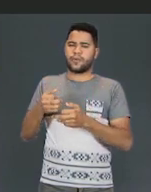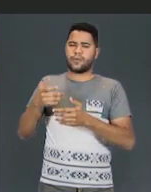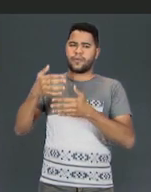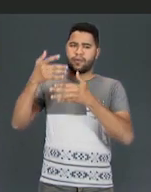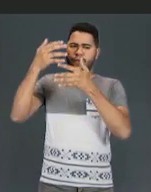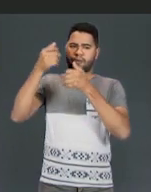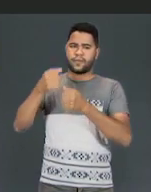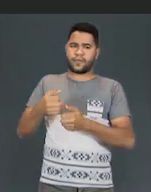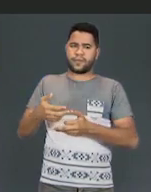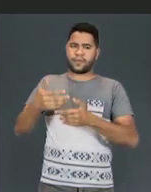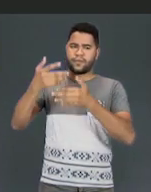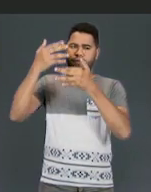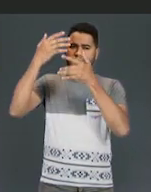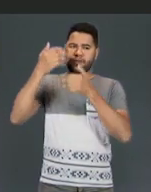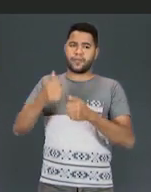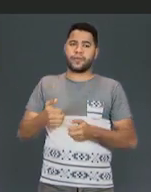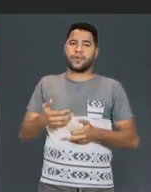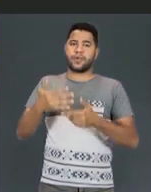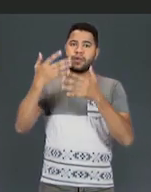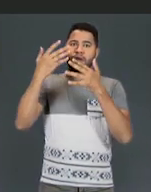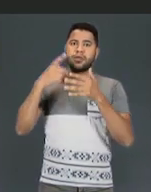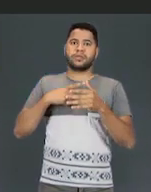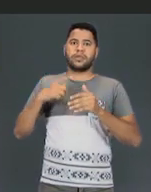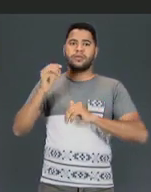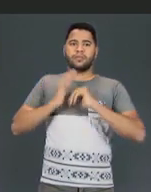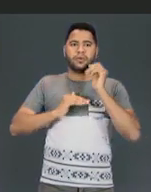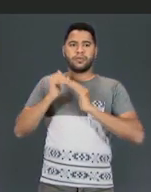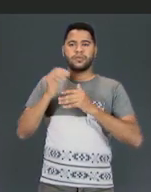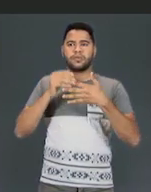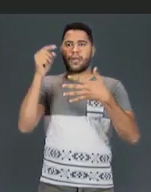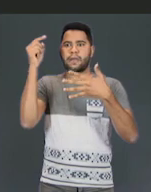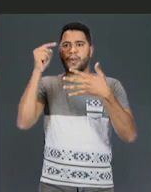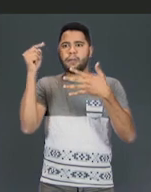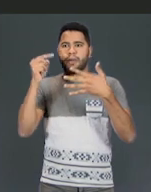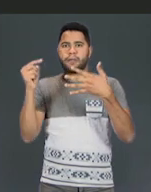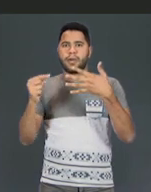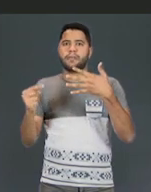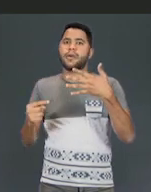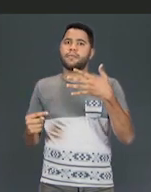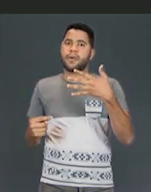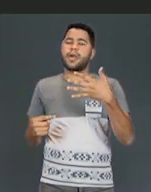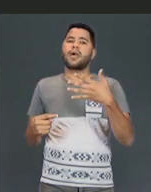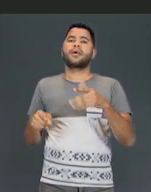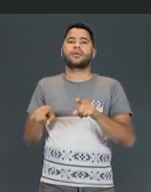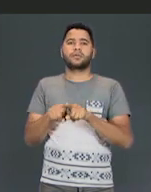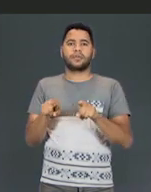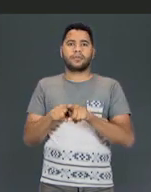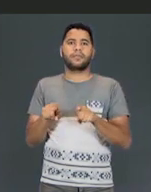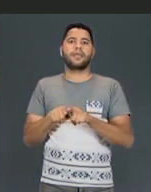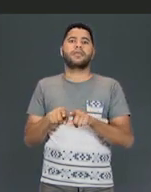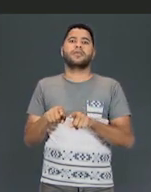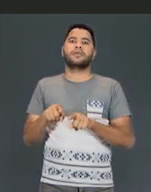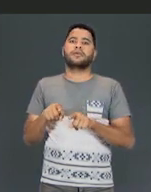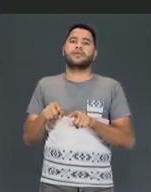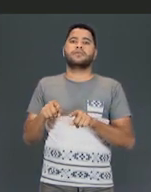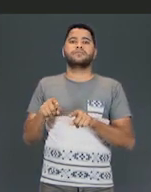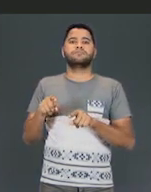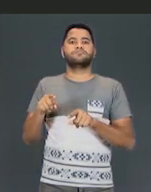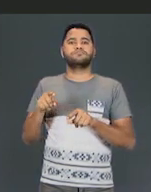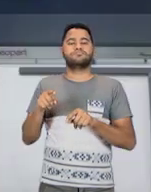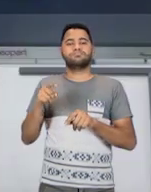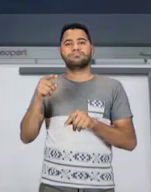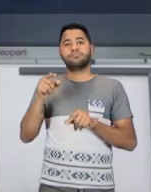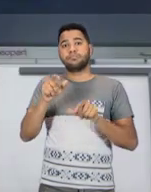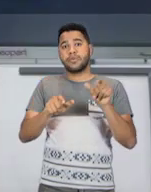uma gama enorme de profissionais que trabalham e de artistas aí para a produção de um